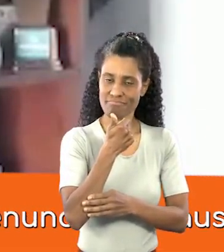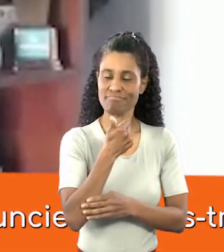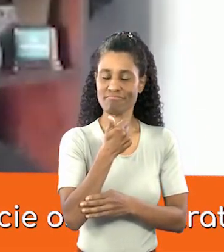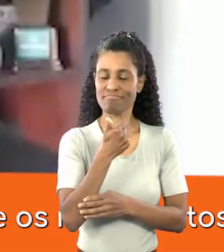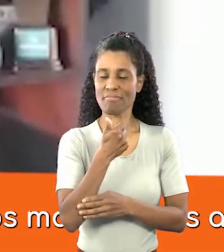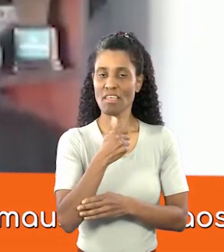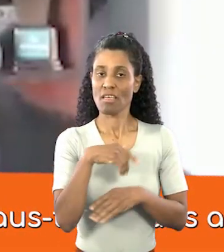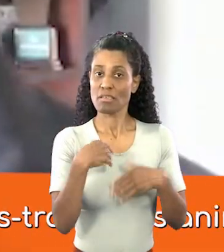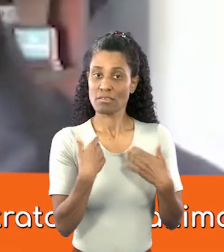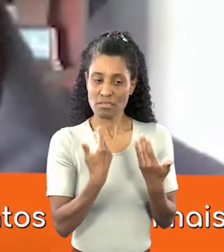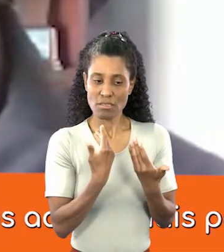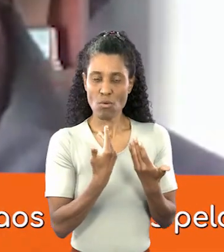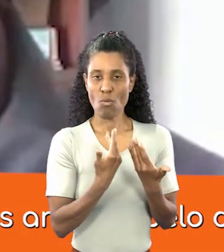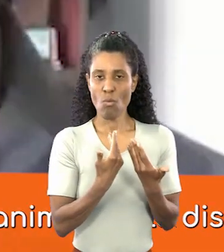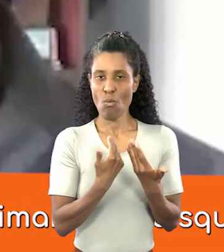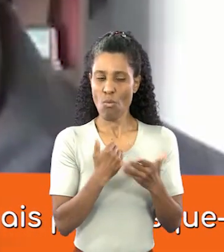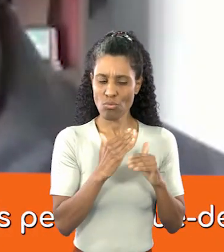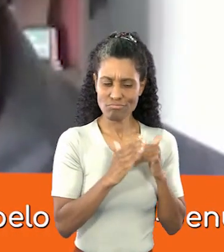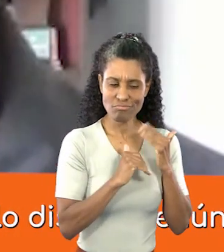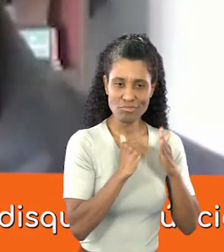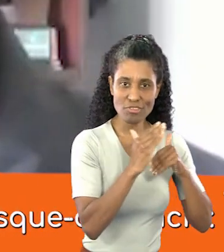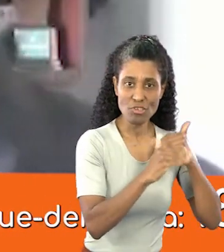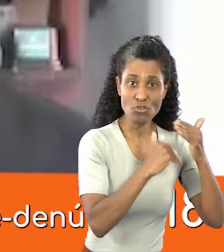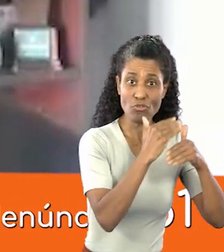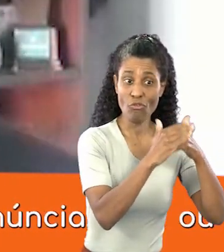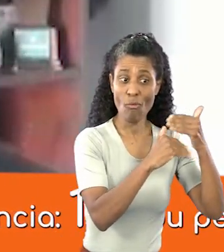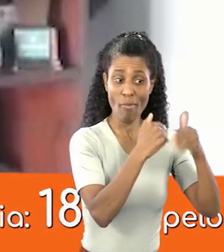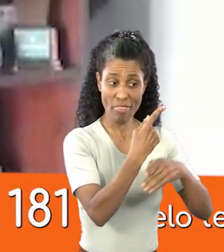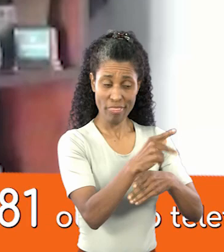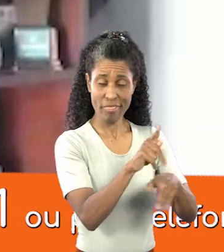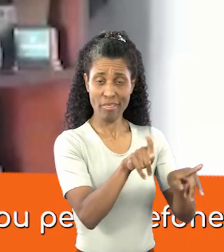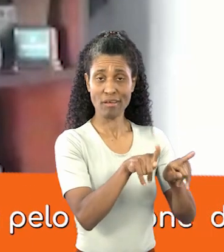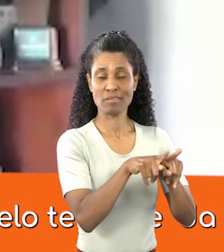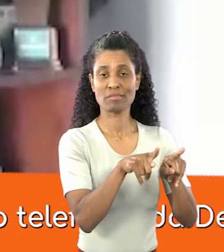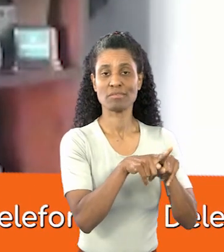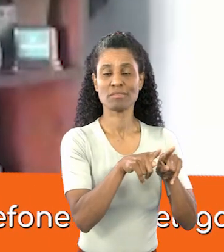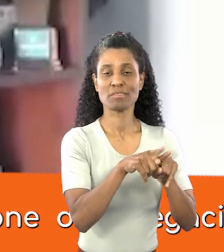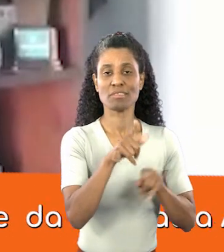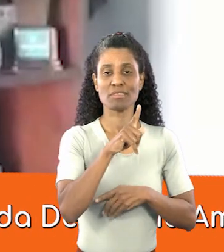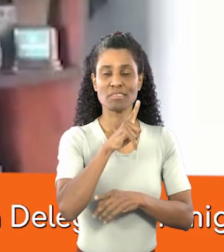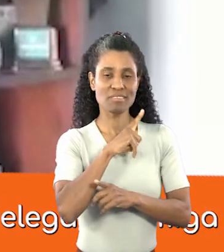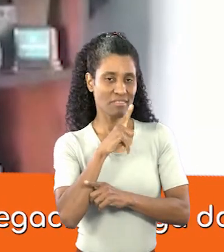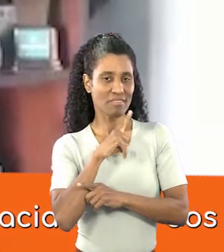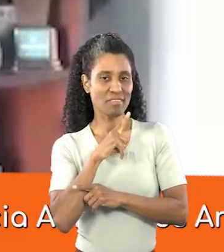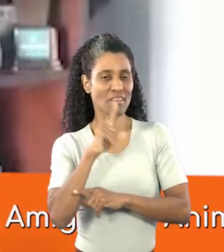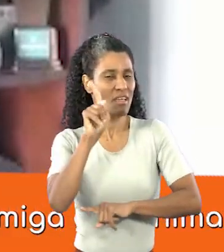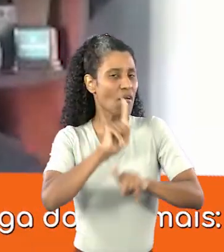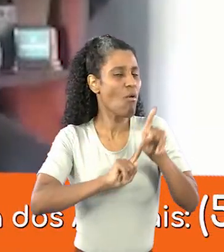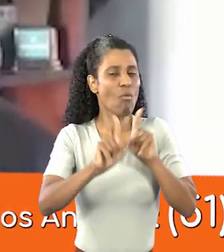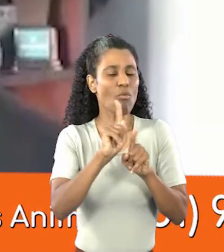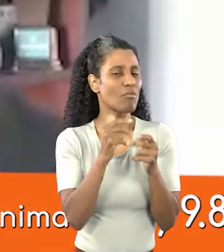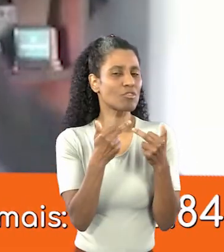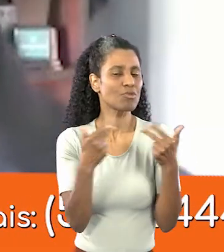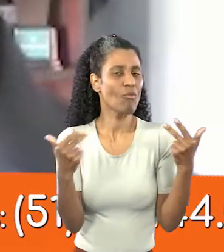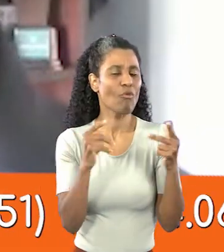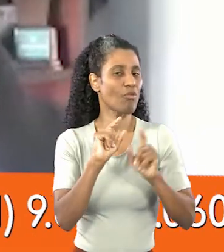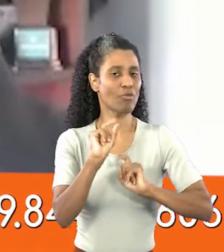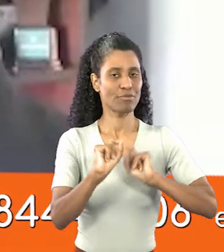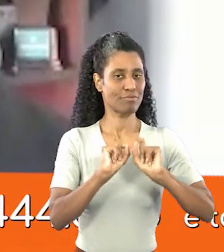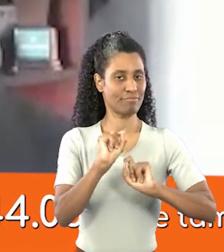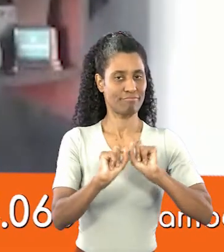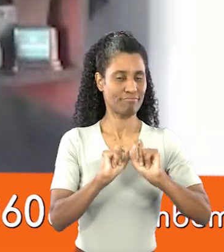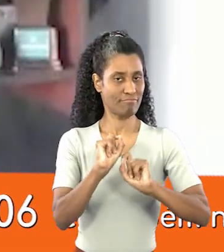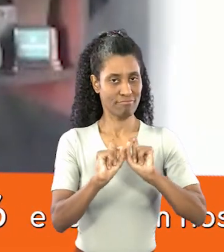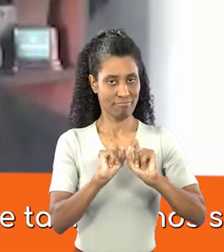E com o crescimento dele, provoca também determinadas situações às quais